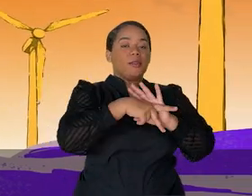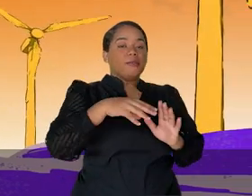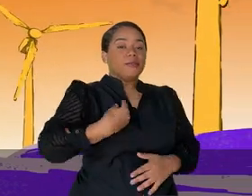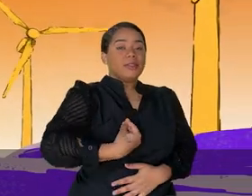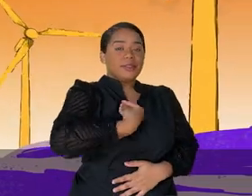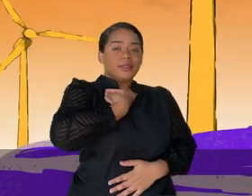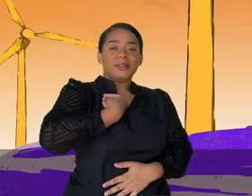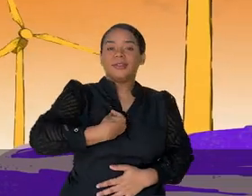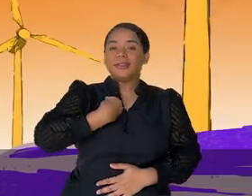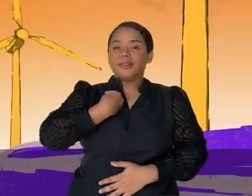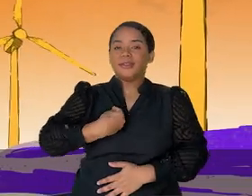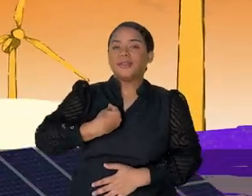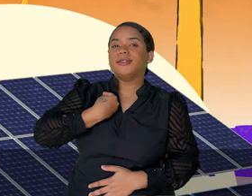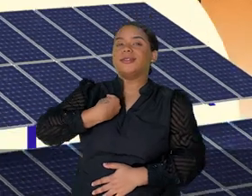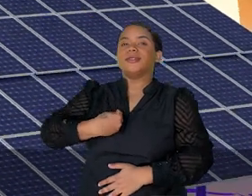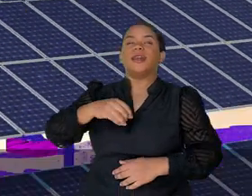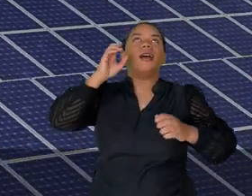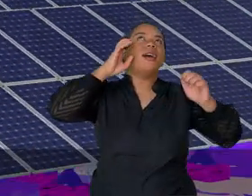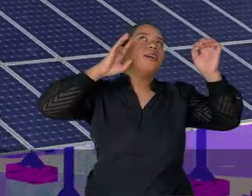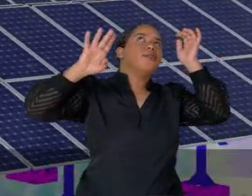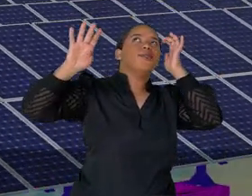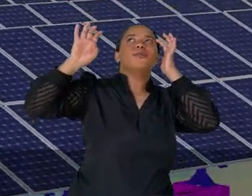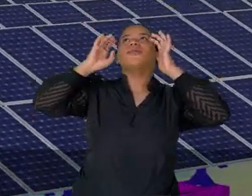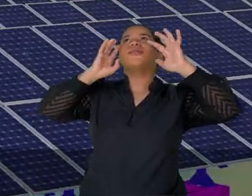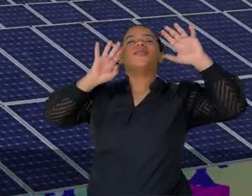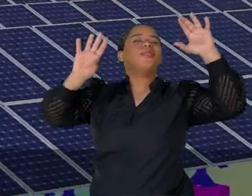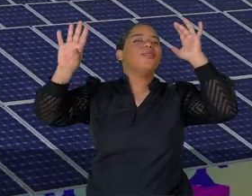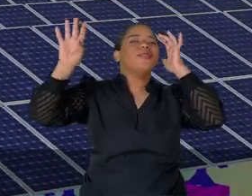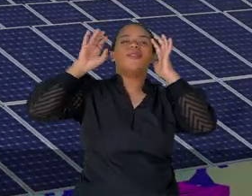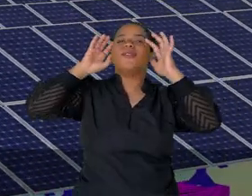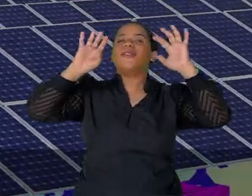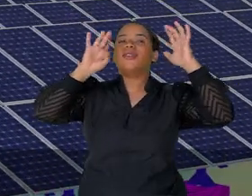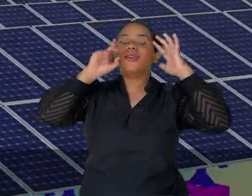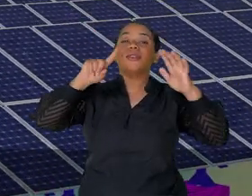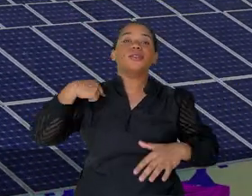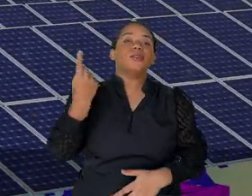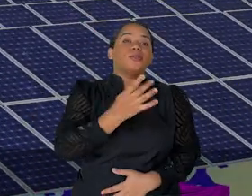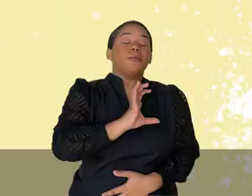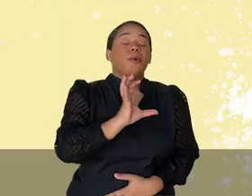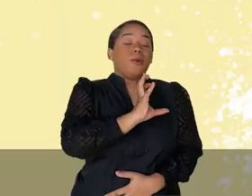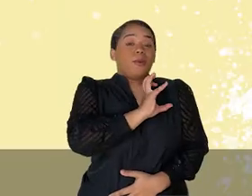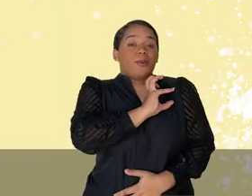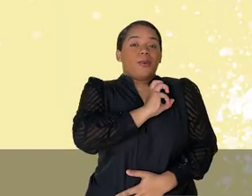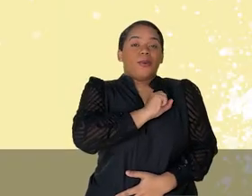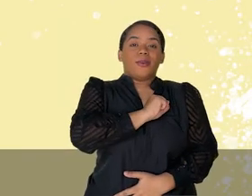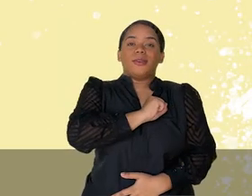pertence em ti a nossa vida, nosso sonho,